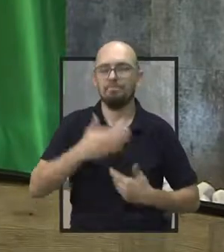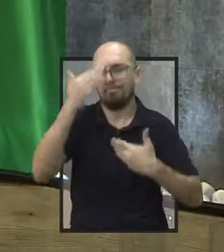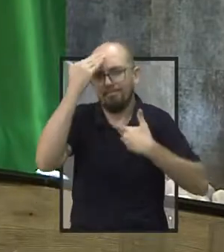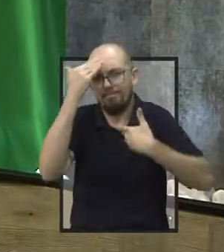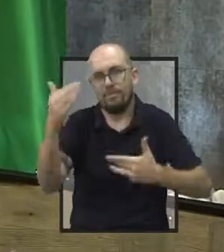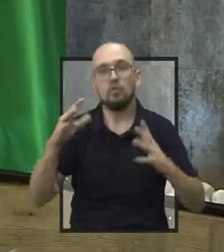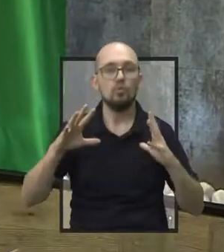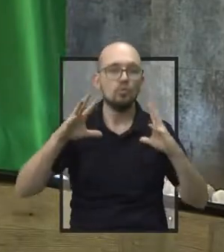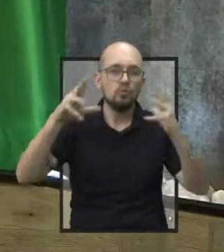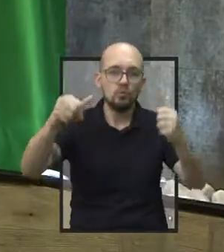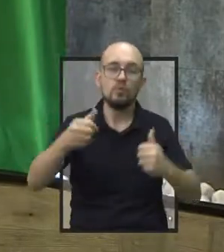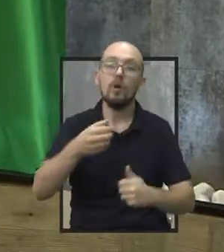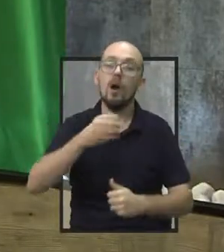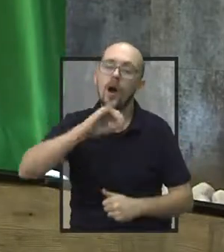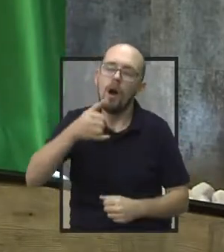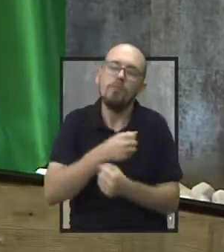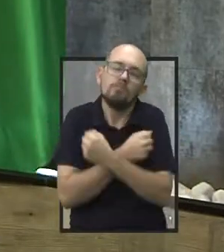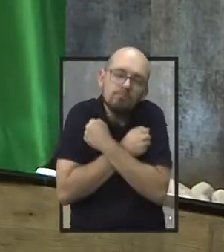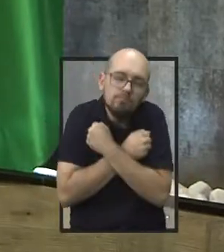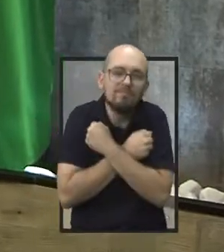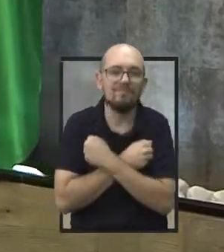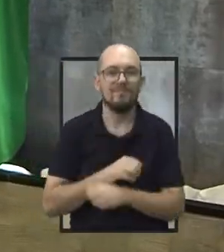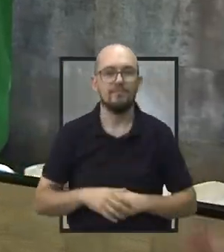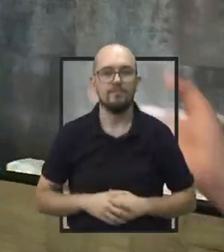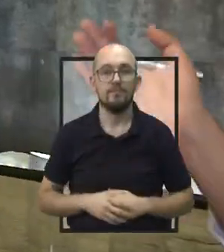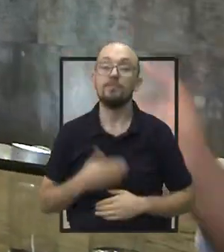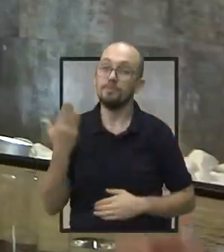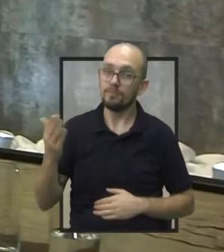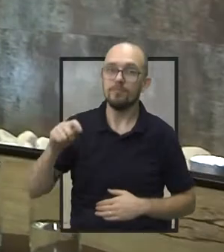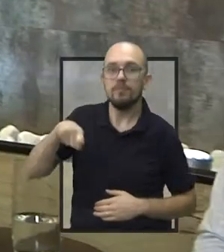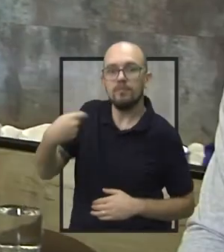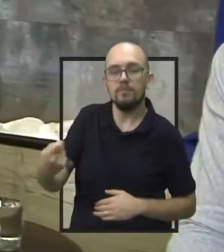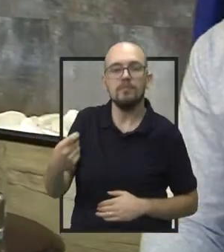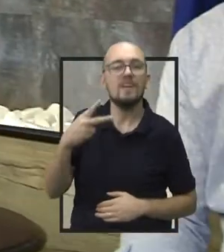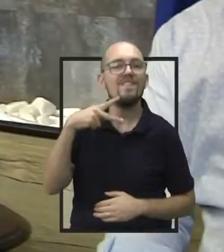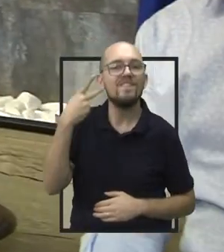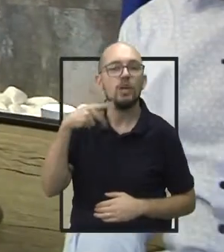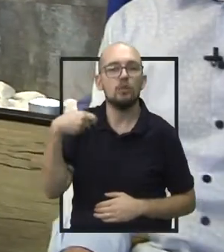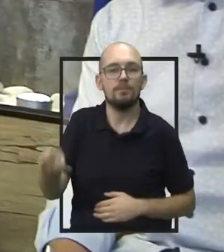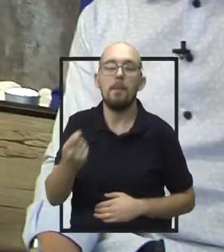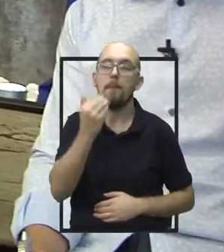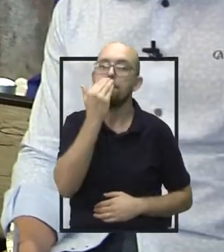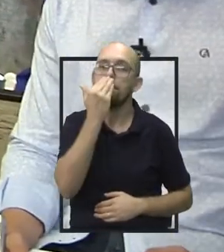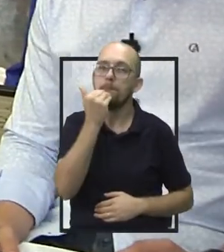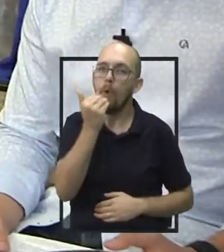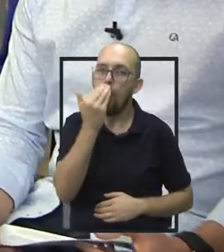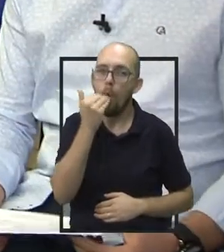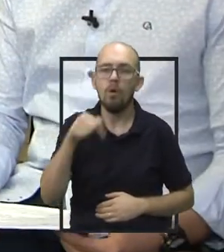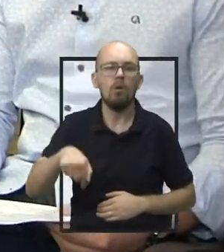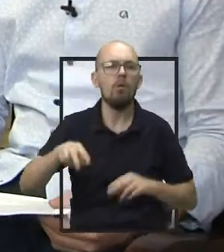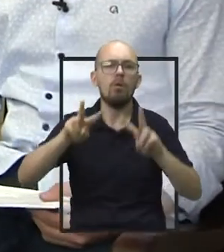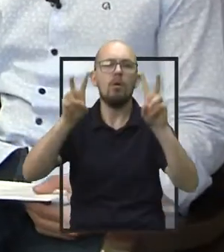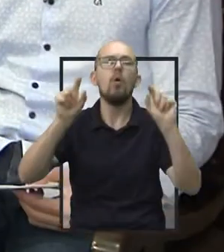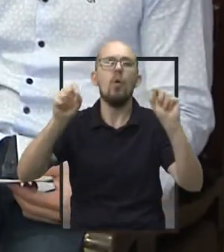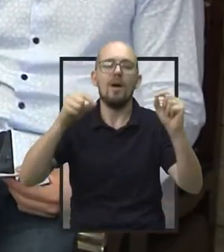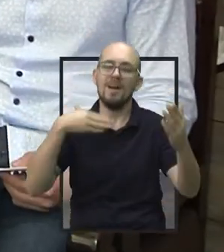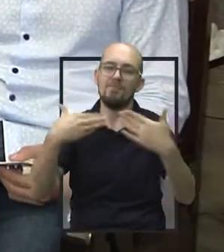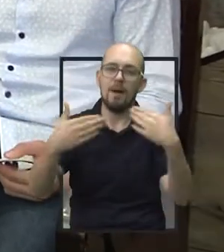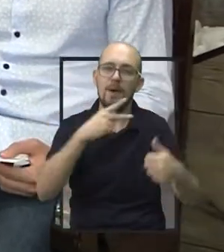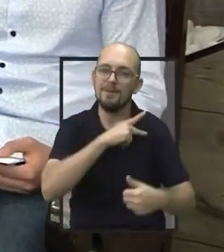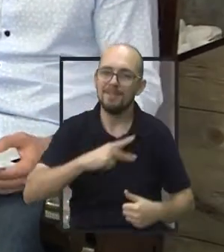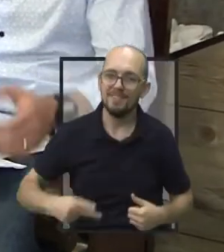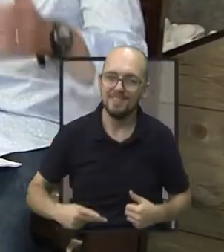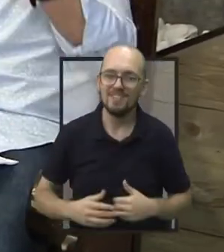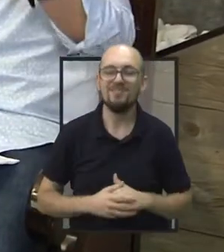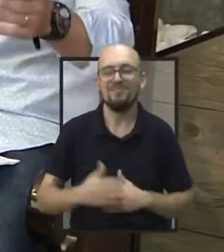Muito obrigado a todos e um abraço. Esse foi o vereador José Carlos Borgo, em mais um programa A Palavra do